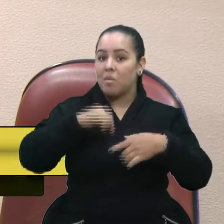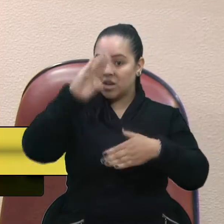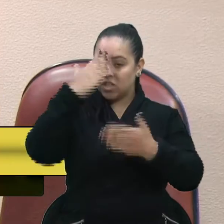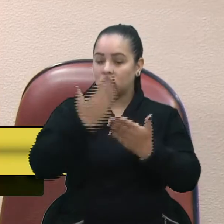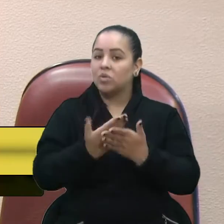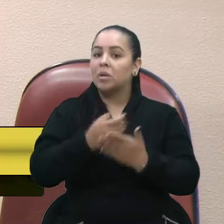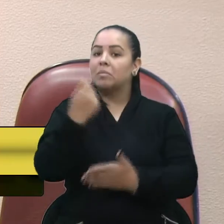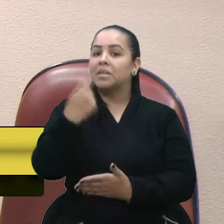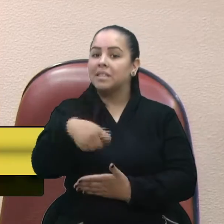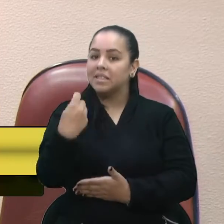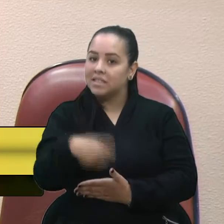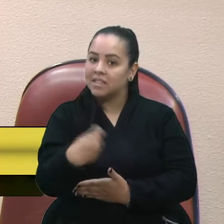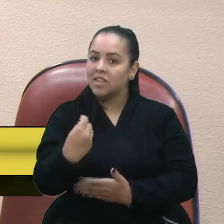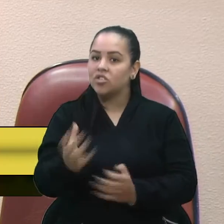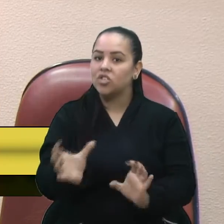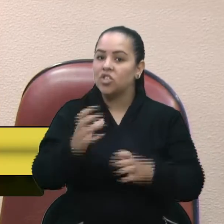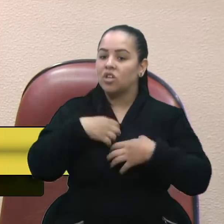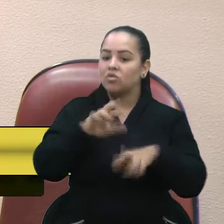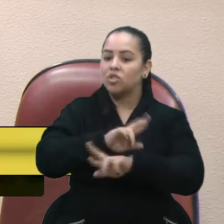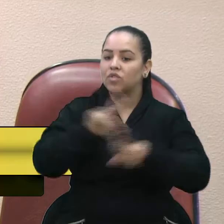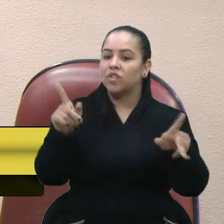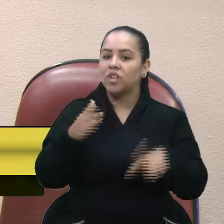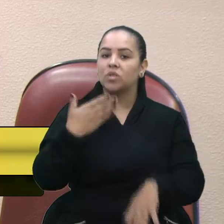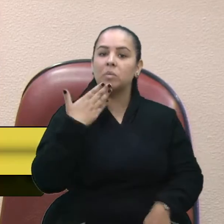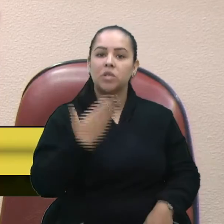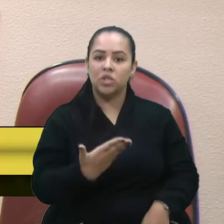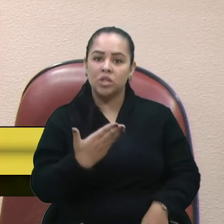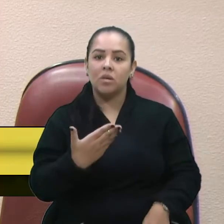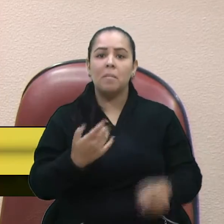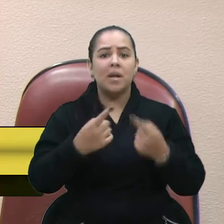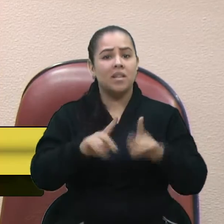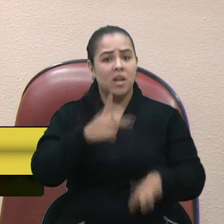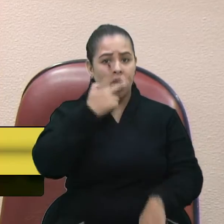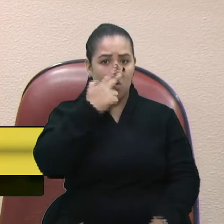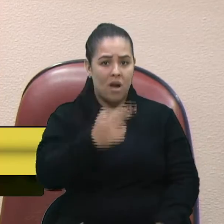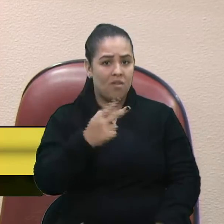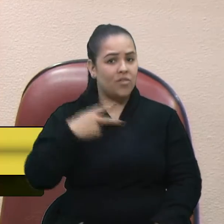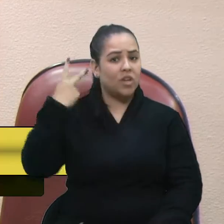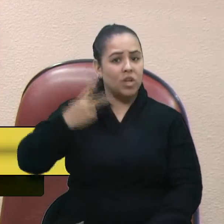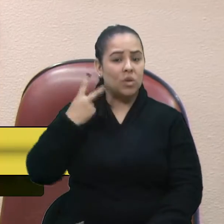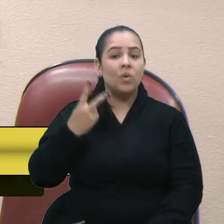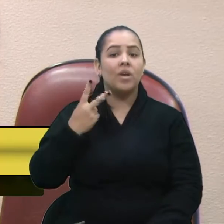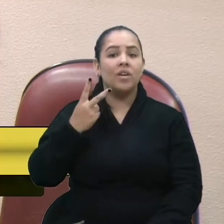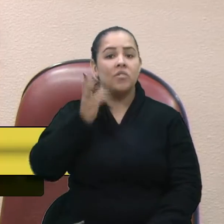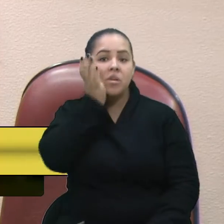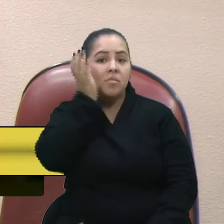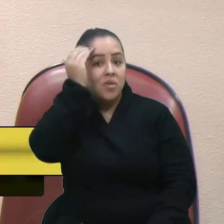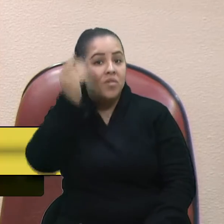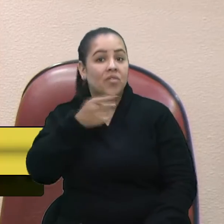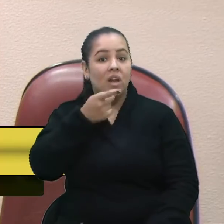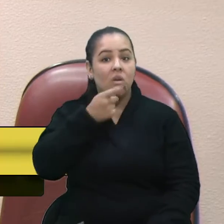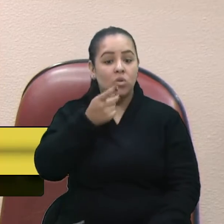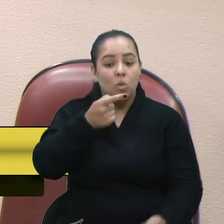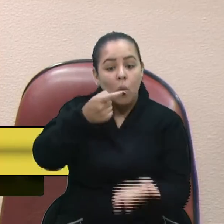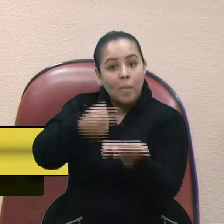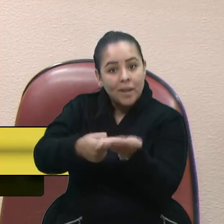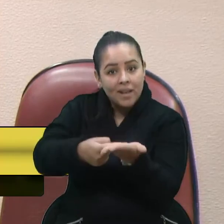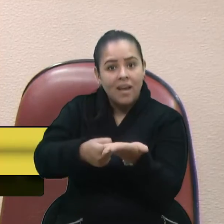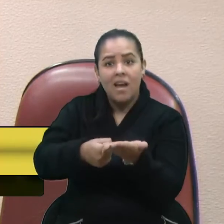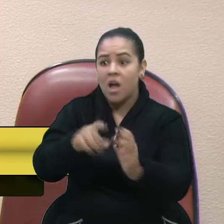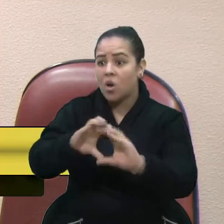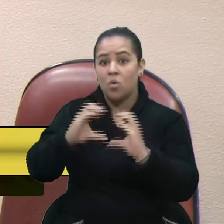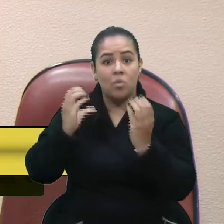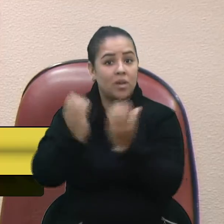feita de outras formas todas. E o que o vereador Felipe falou sobre essa questão do agendamento, é isso, né, a comunidade